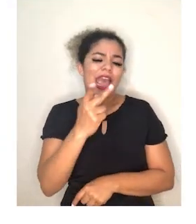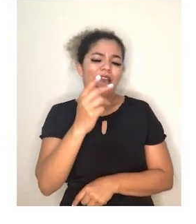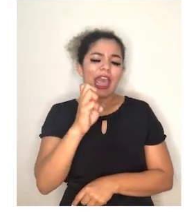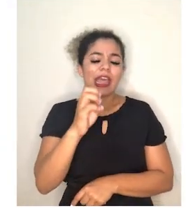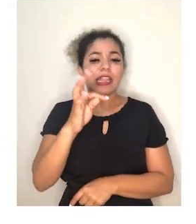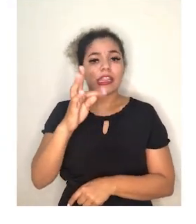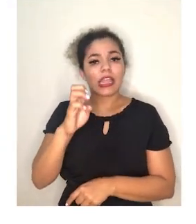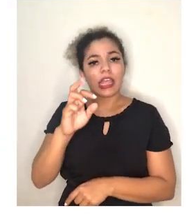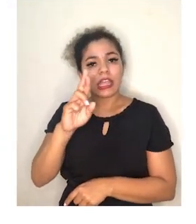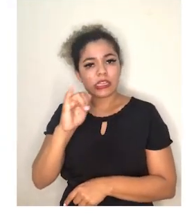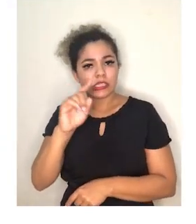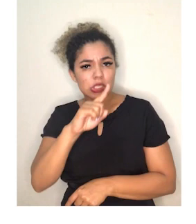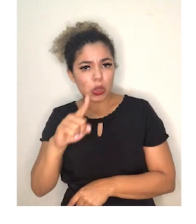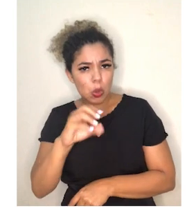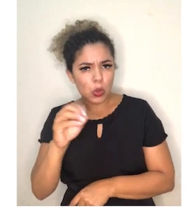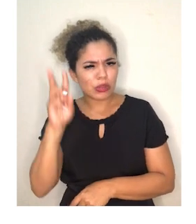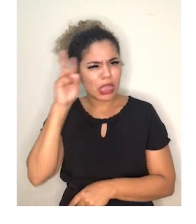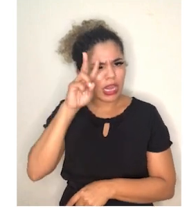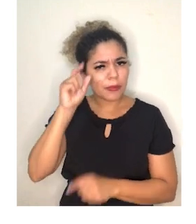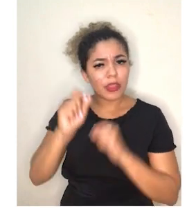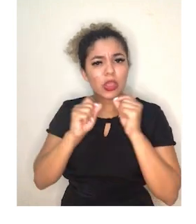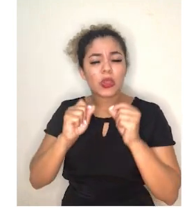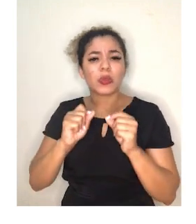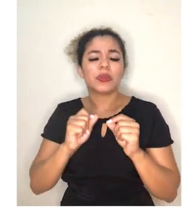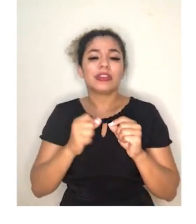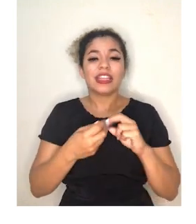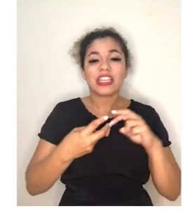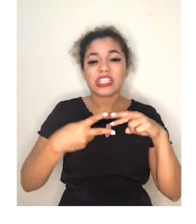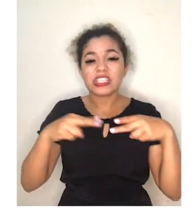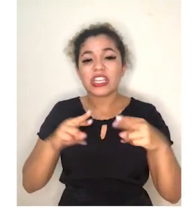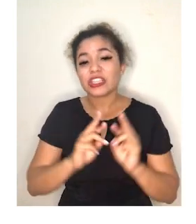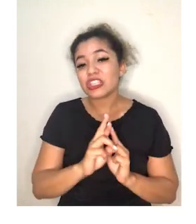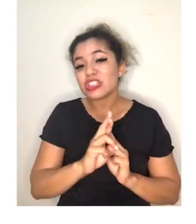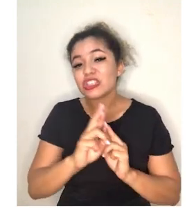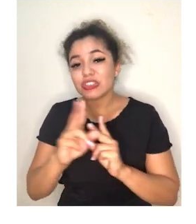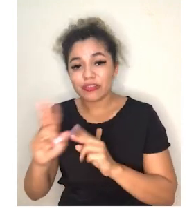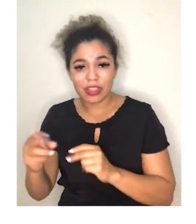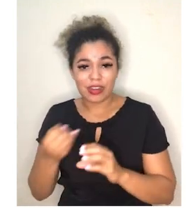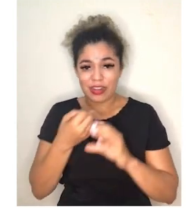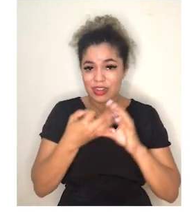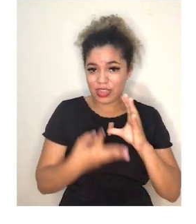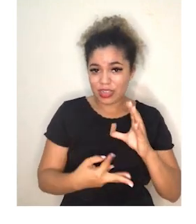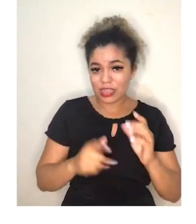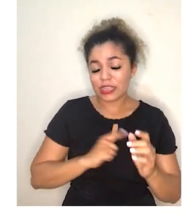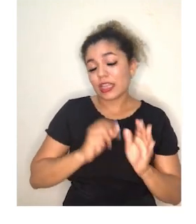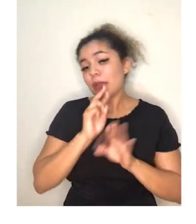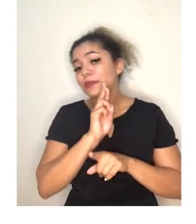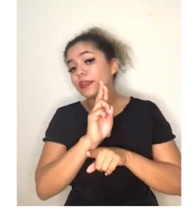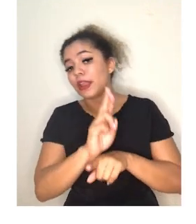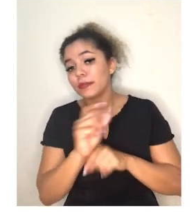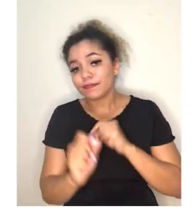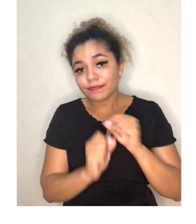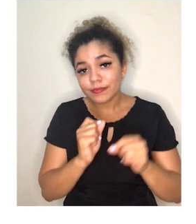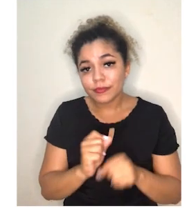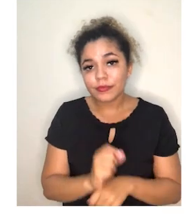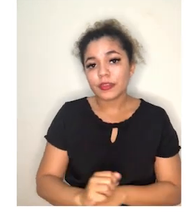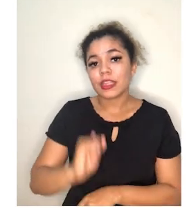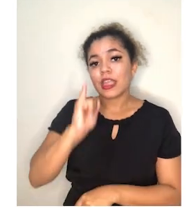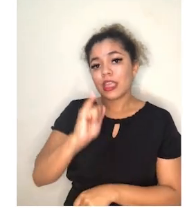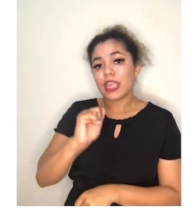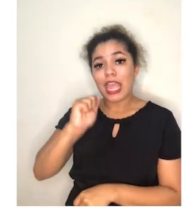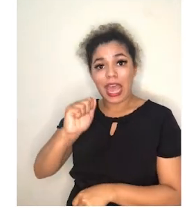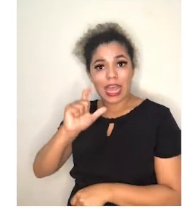é heterozigoto? Vamos relembrar. É quando ele tem genes diferentes para uma característica. Aqui nós temos a representação do